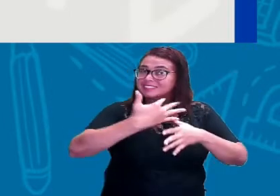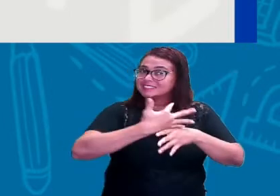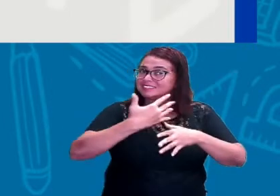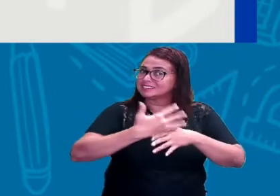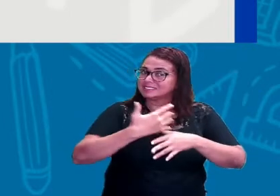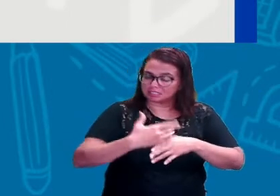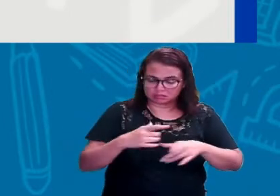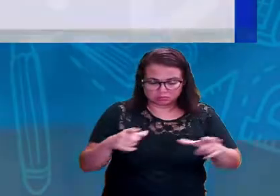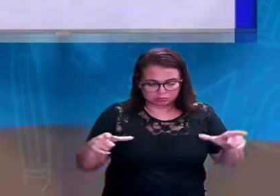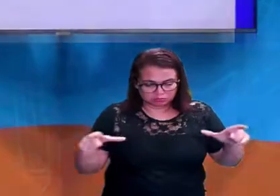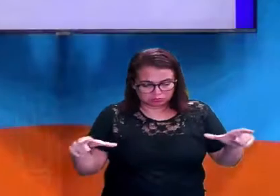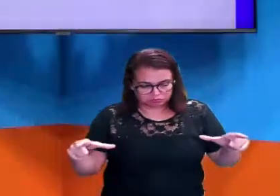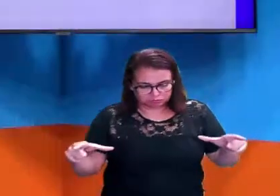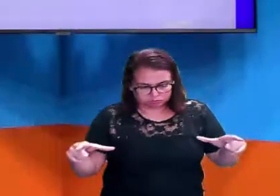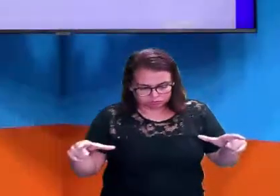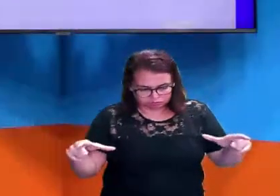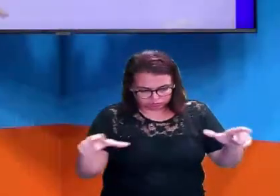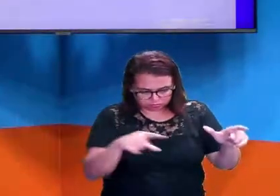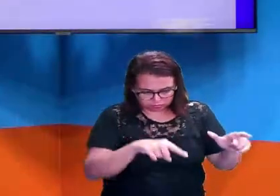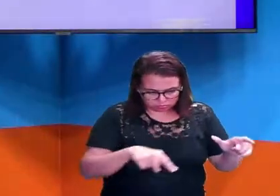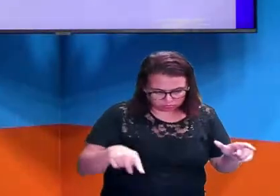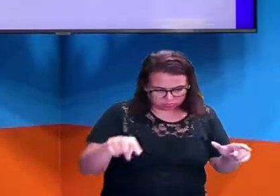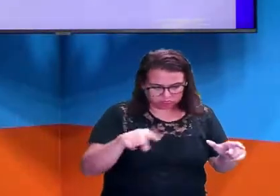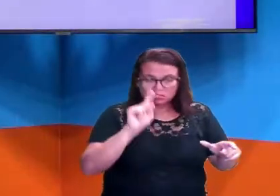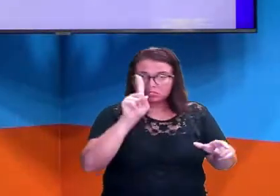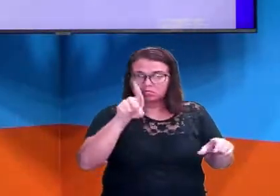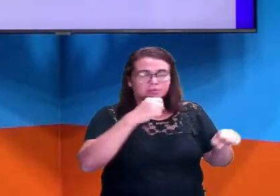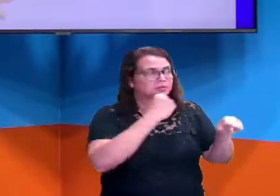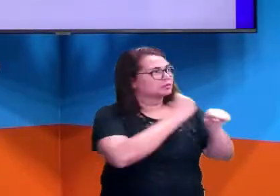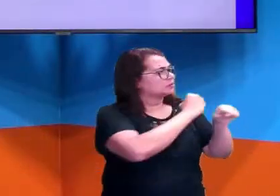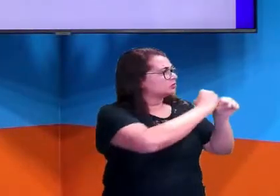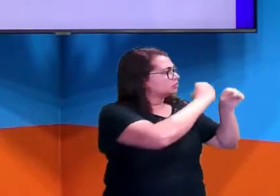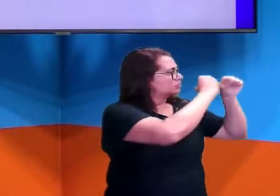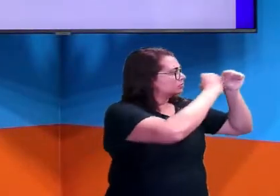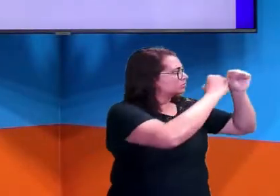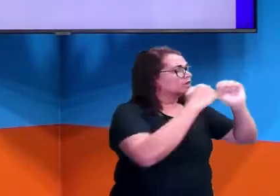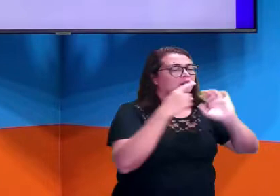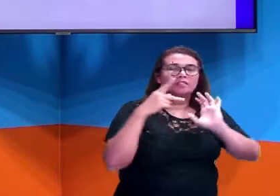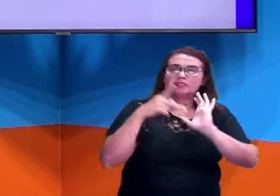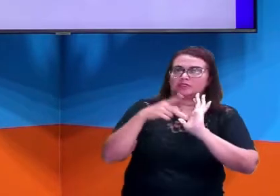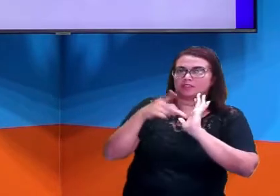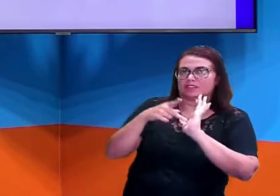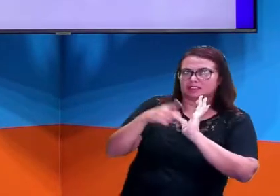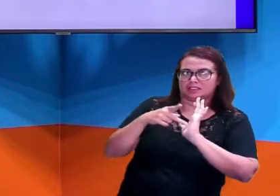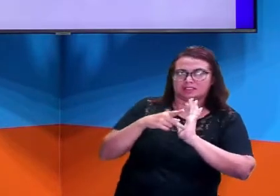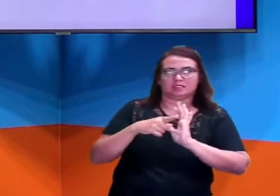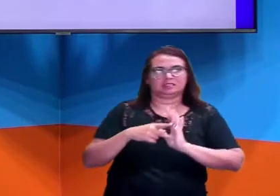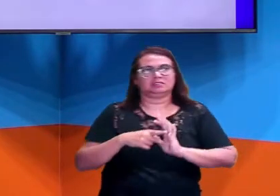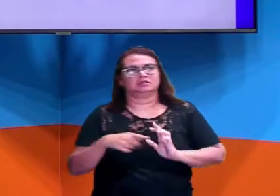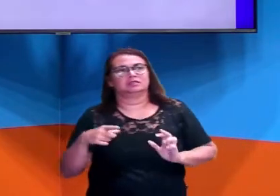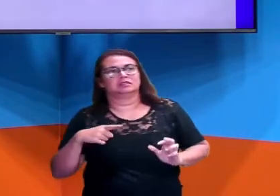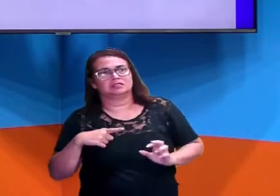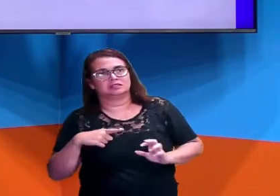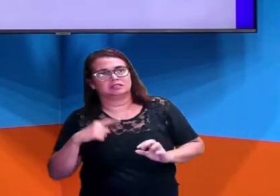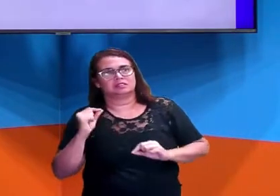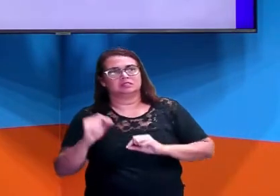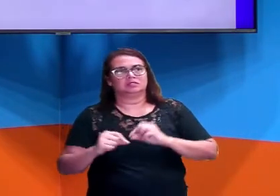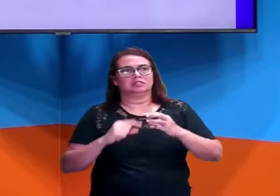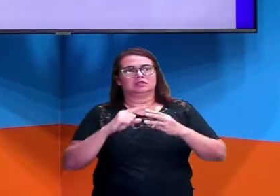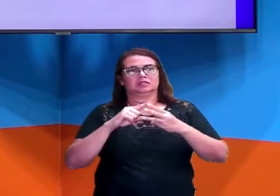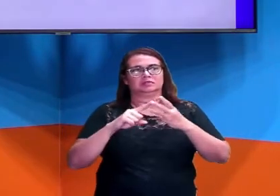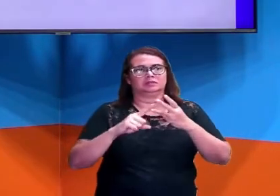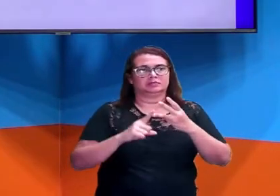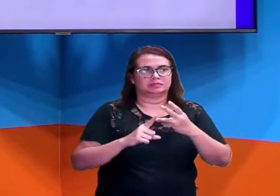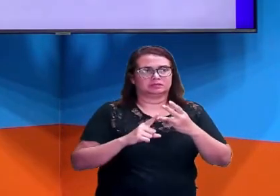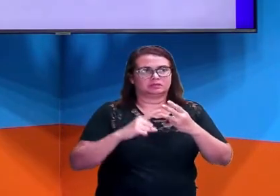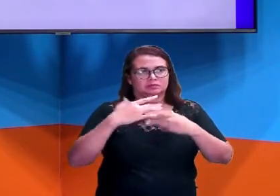E aqui eu uso também escalas e proporções. E geralmente as maquetes são feitas em três dimensões. Que aí a